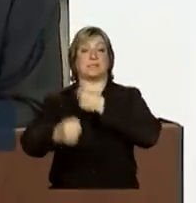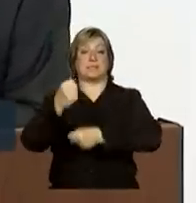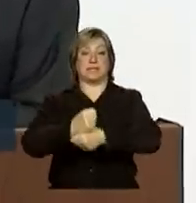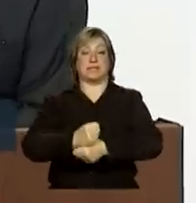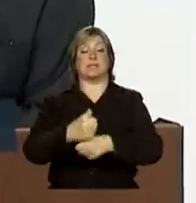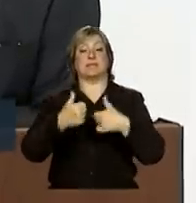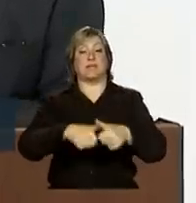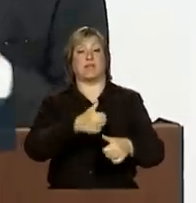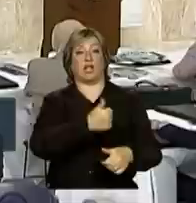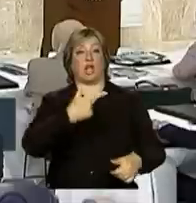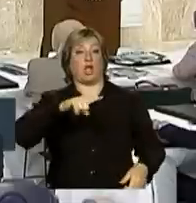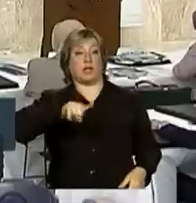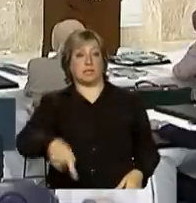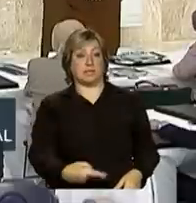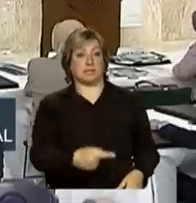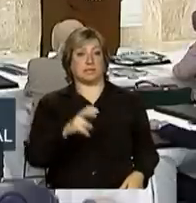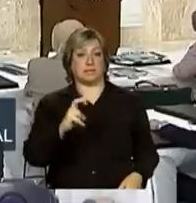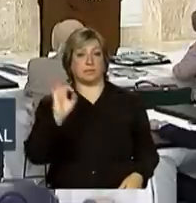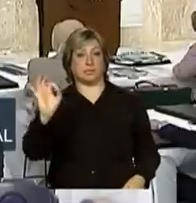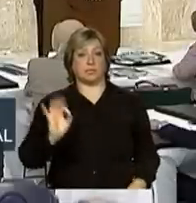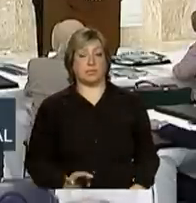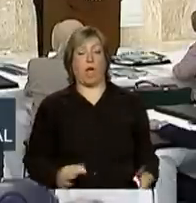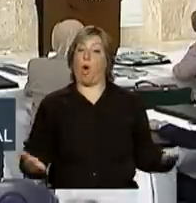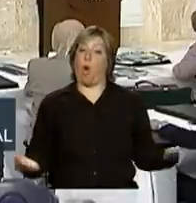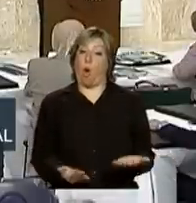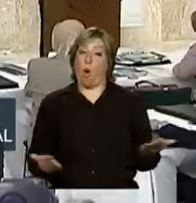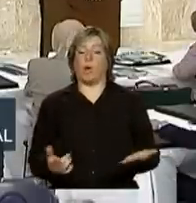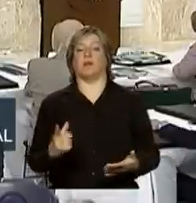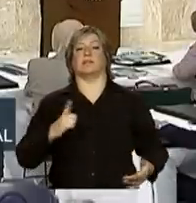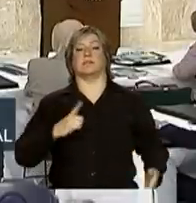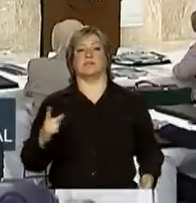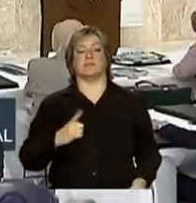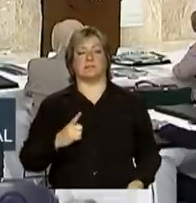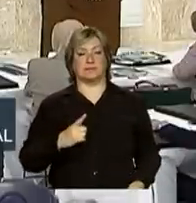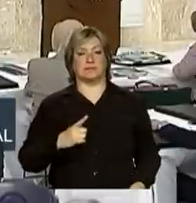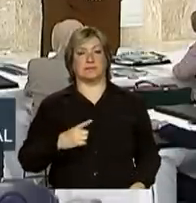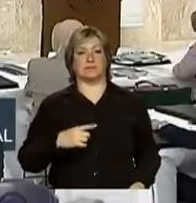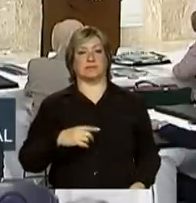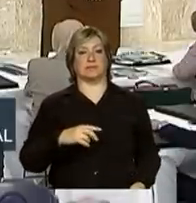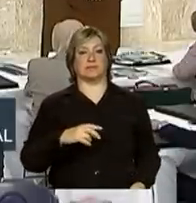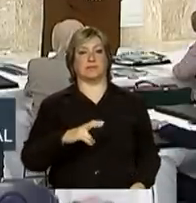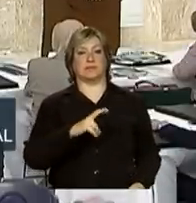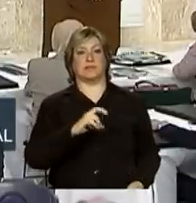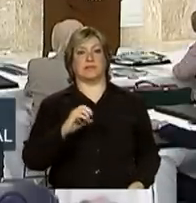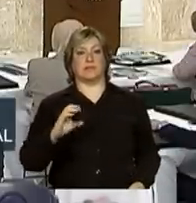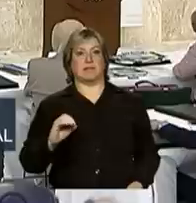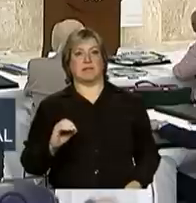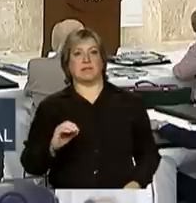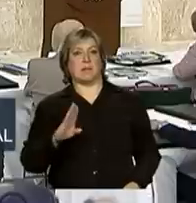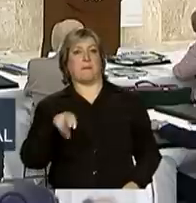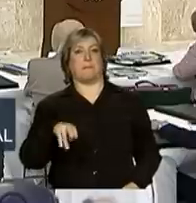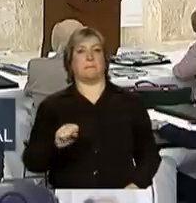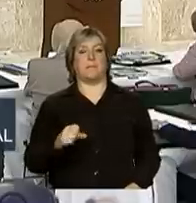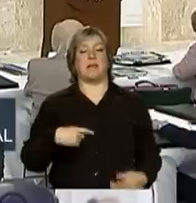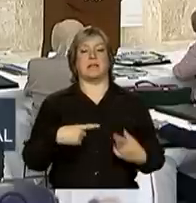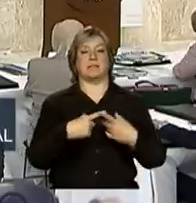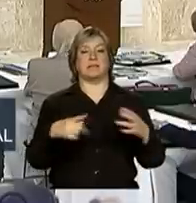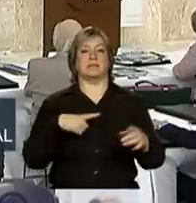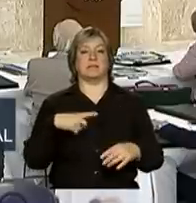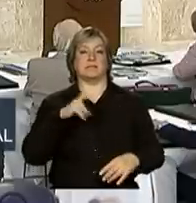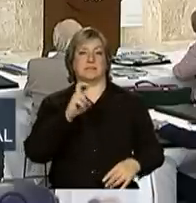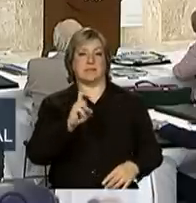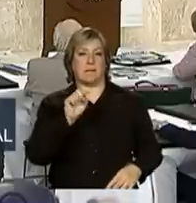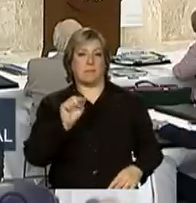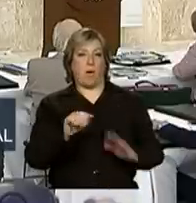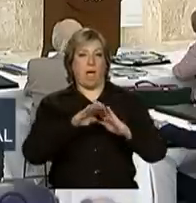com 12,5%, e hoje nós estamos com 500 basis points abaixo, cinco pontos